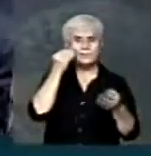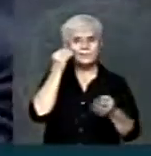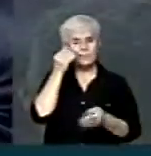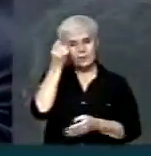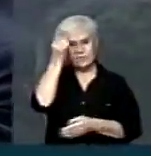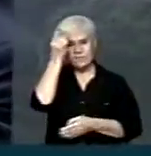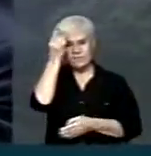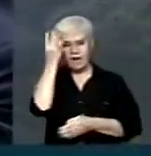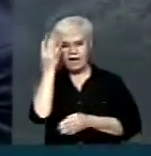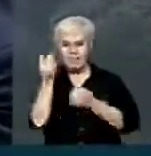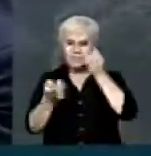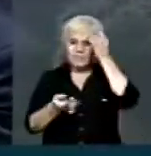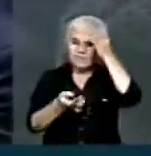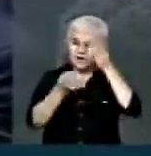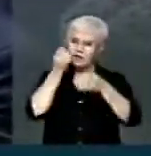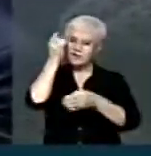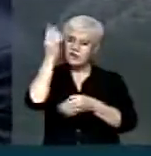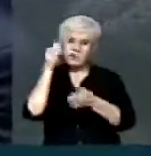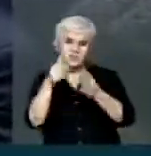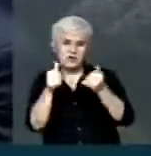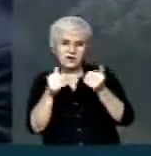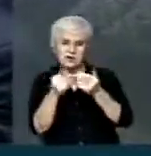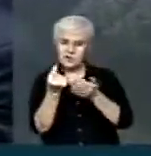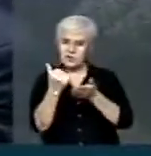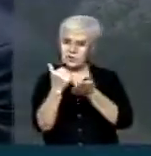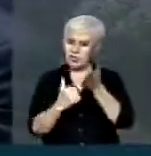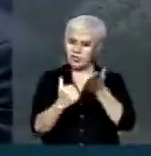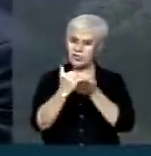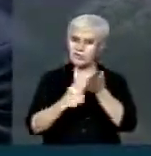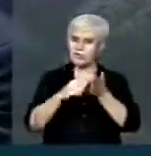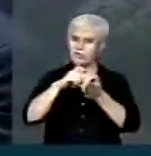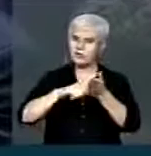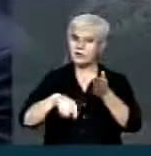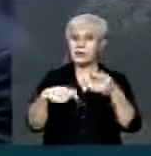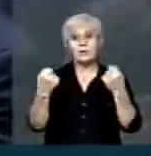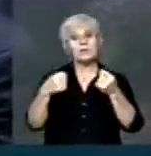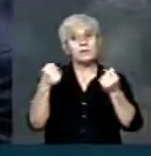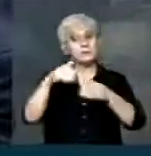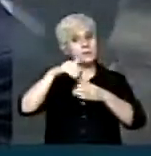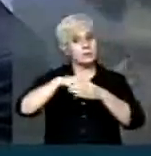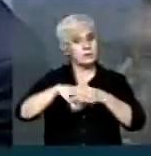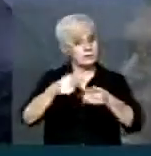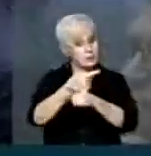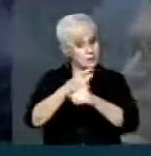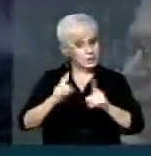em cima de isenções e nós, claro, temos que votar não.